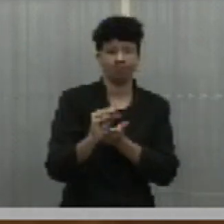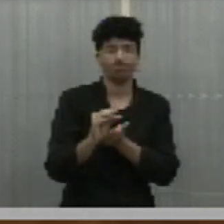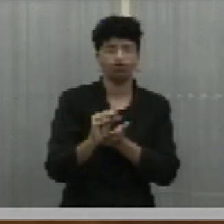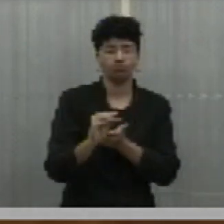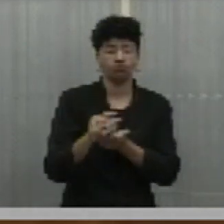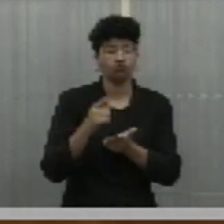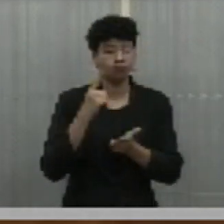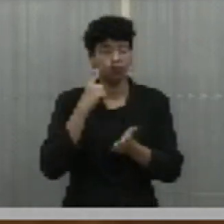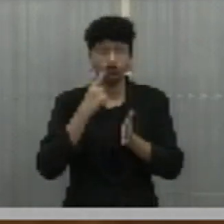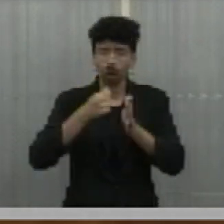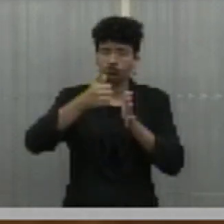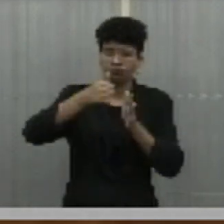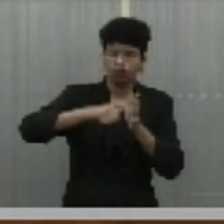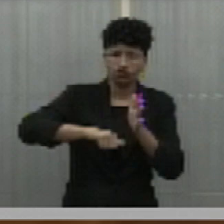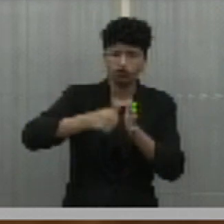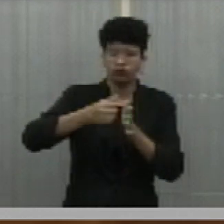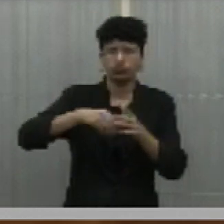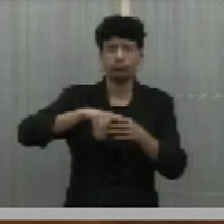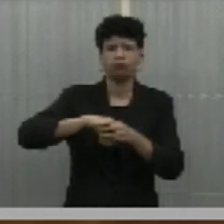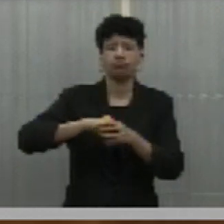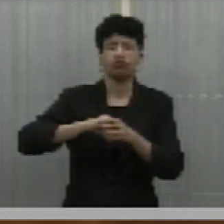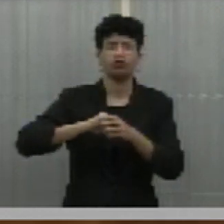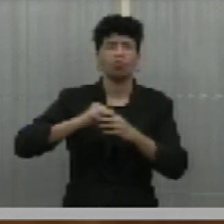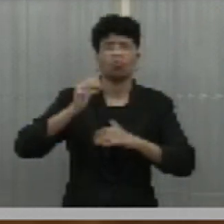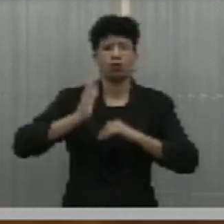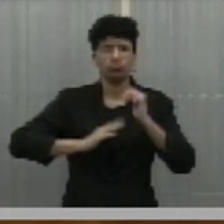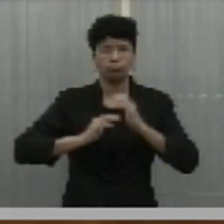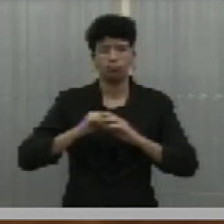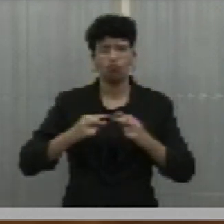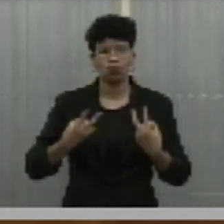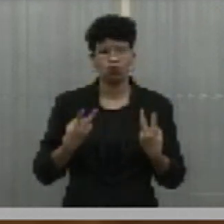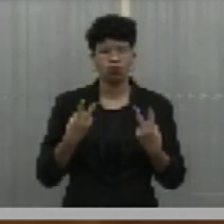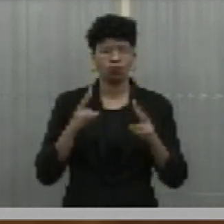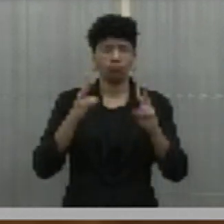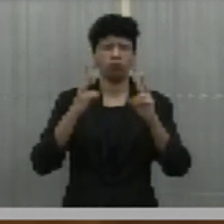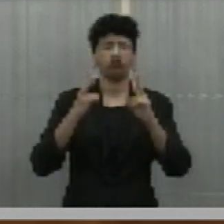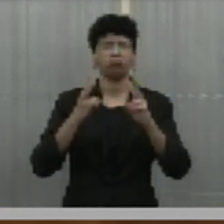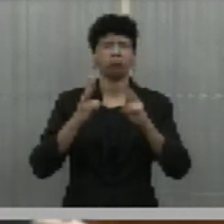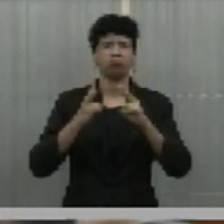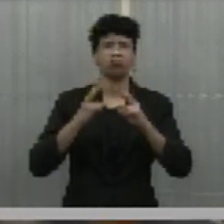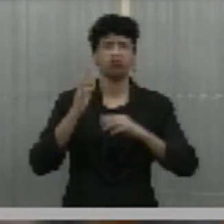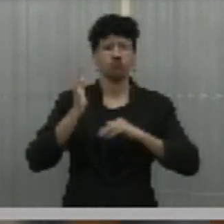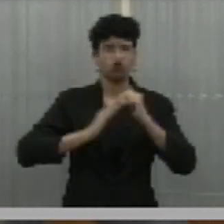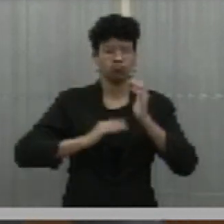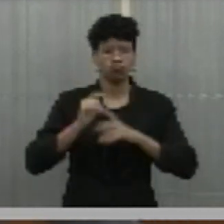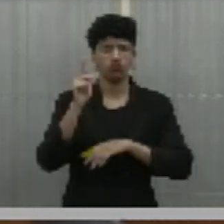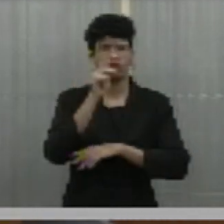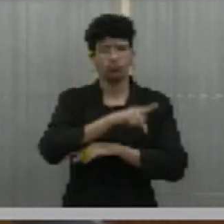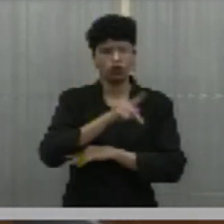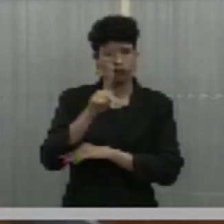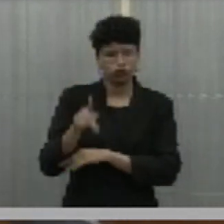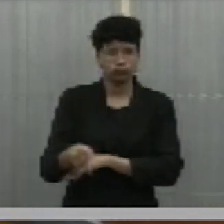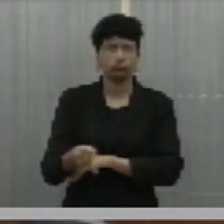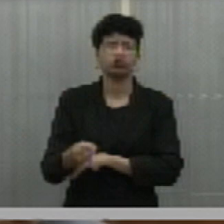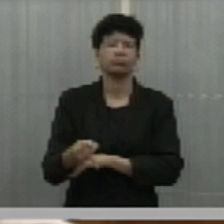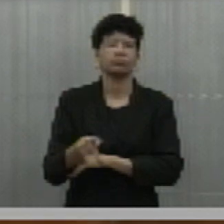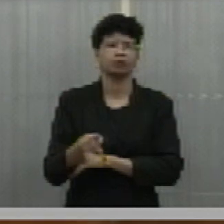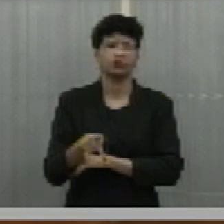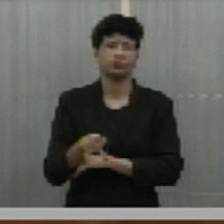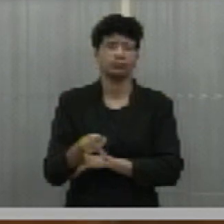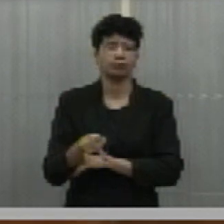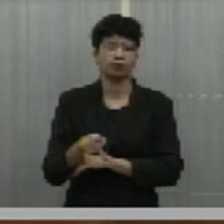avaliações educacionais, em formação de professores, valorização da carreira profissional. em paralelo,